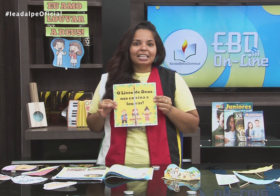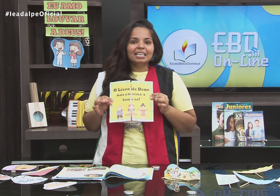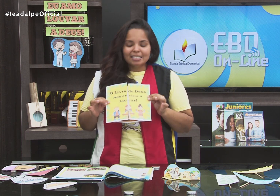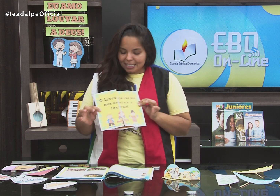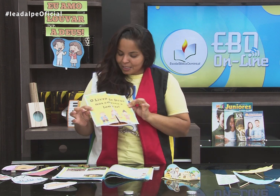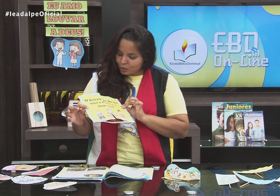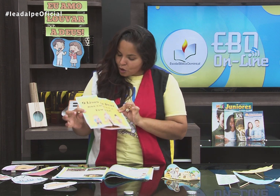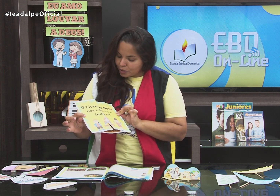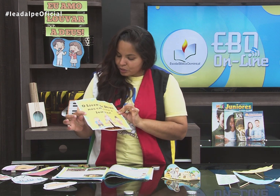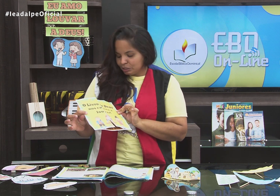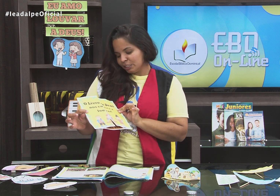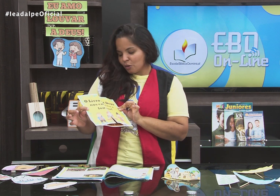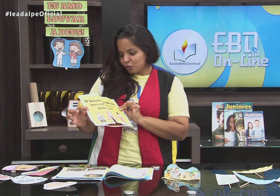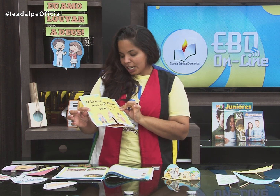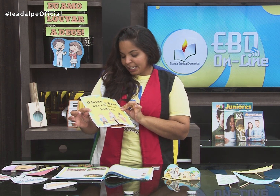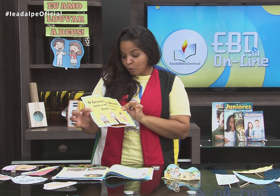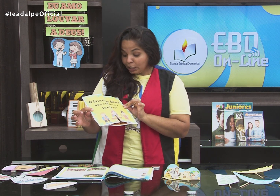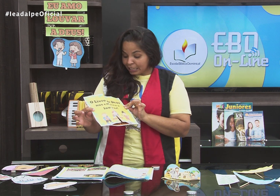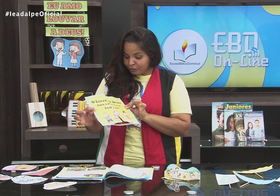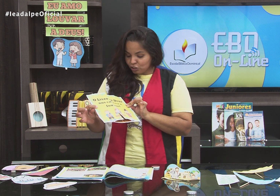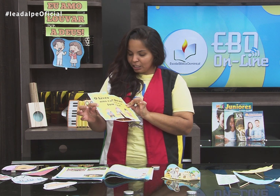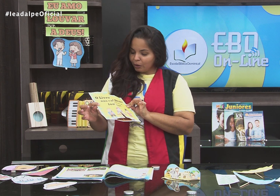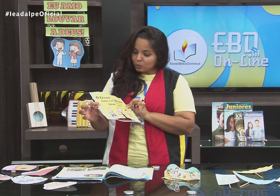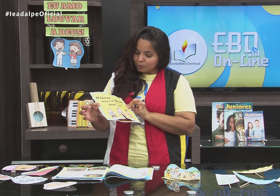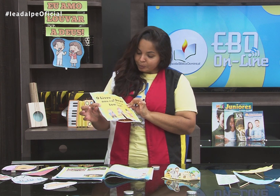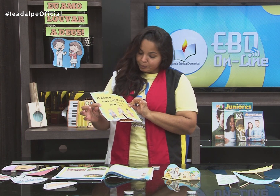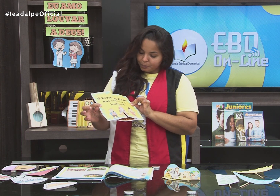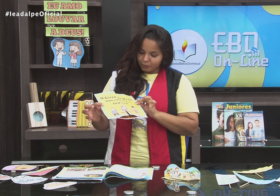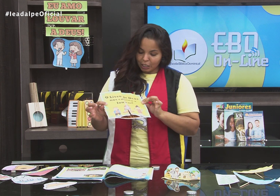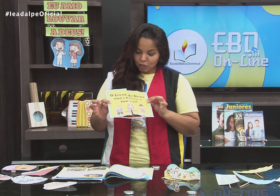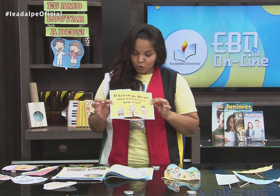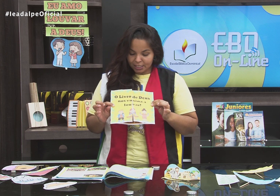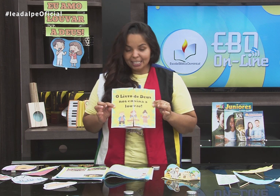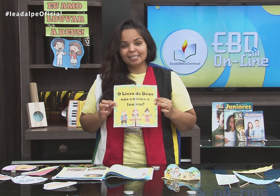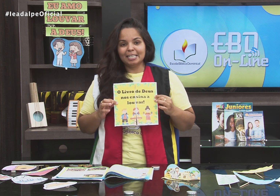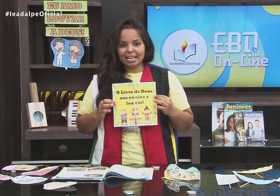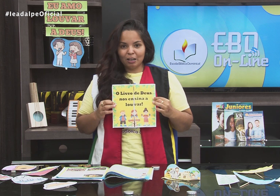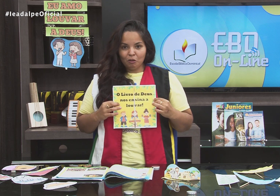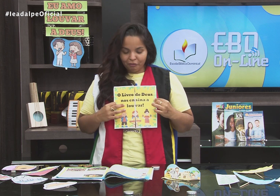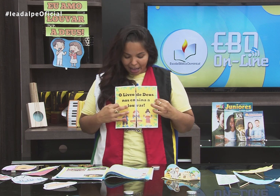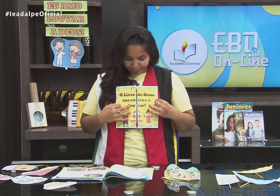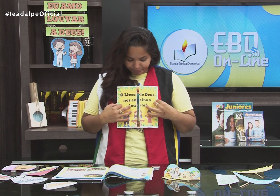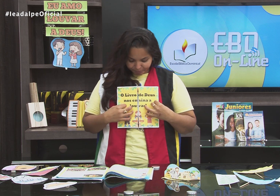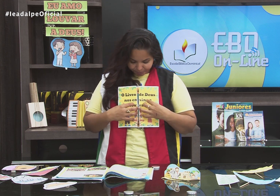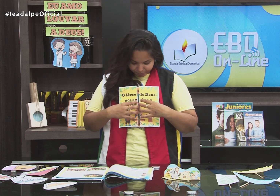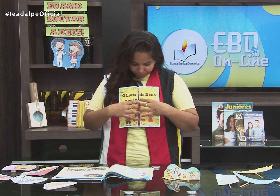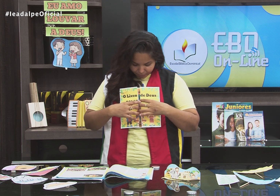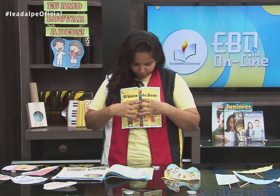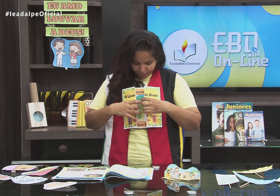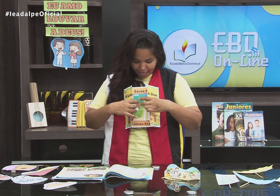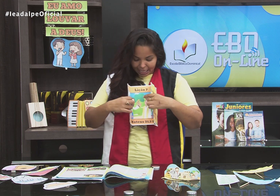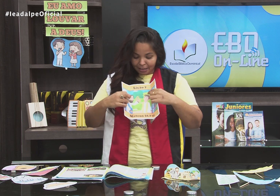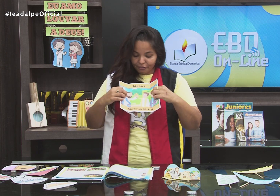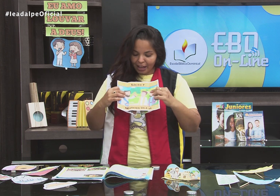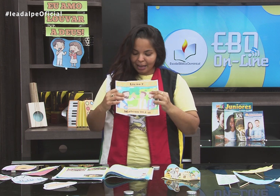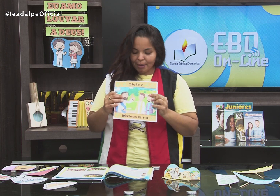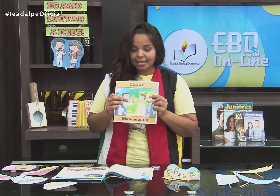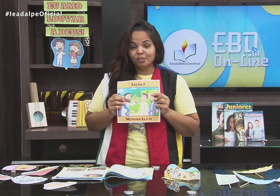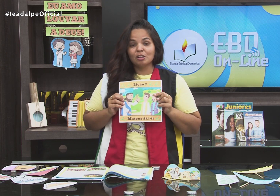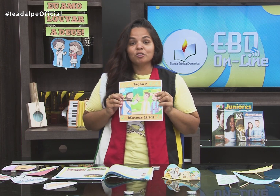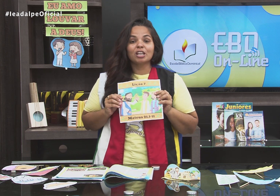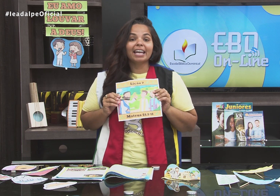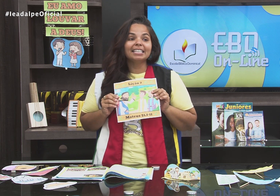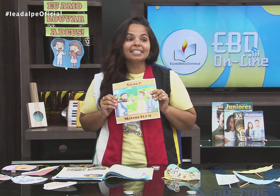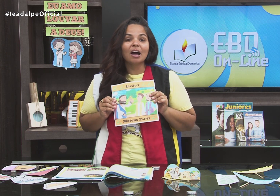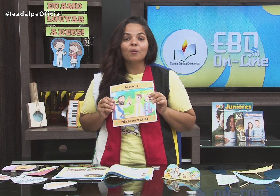pode dizer, crianças, o nosso título de hoje é O Livro de Deus nos ensina a louvar. E fala